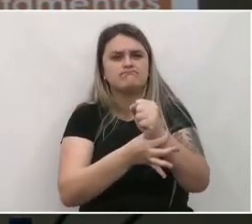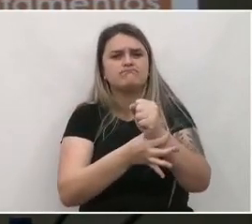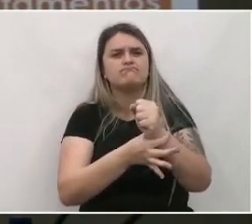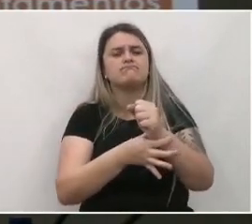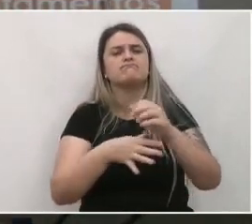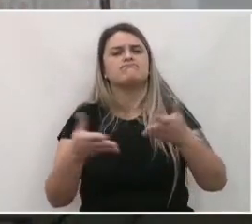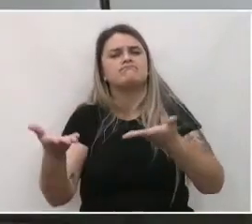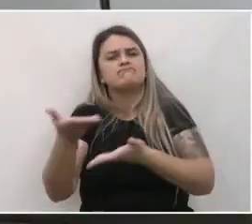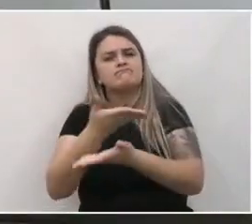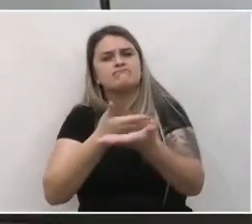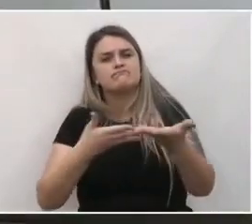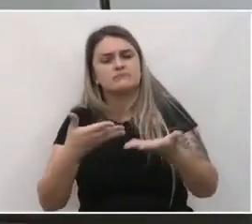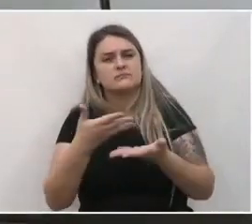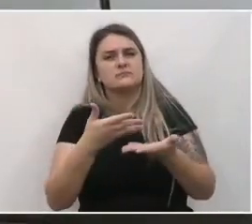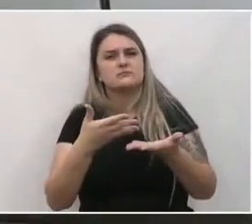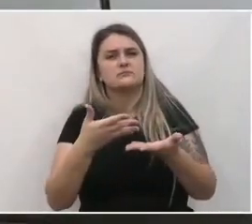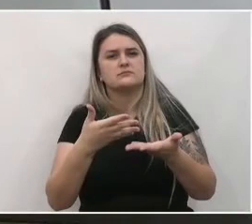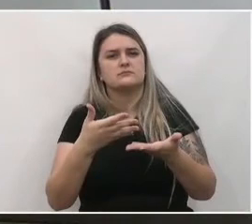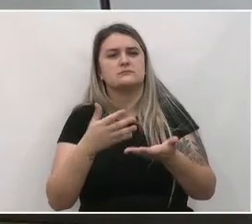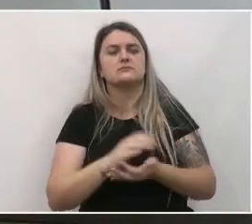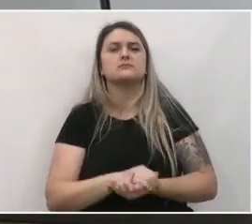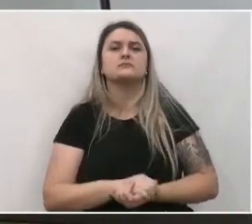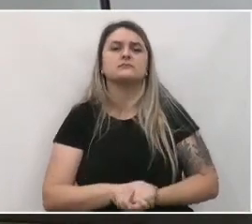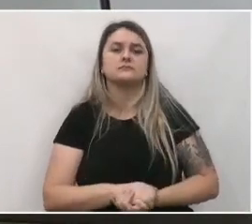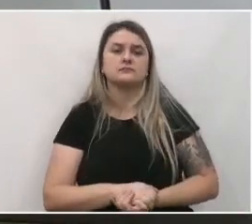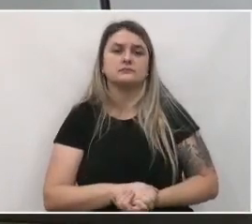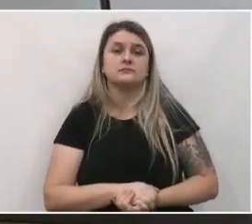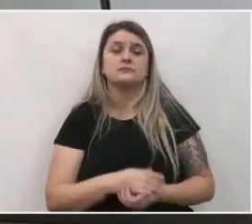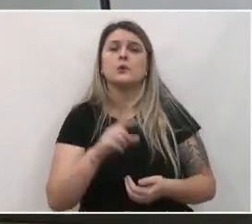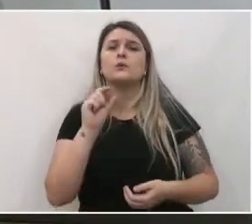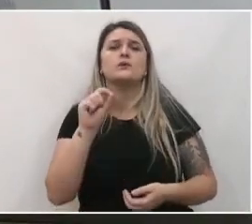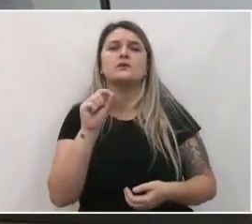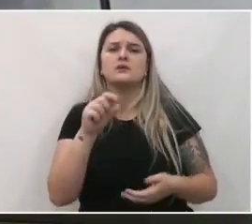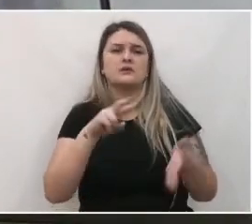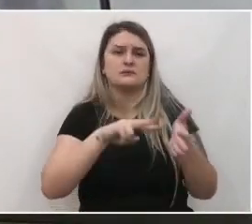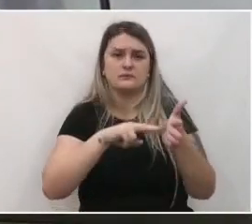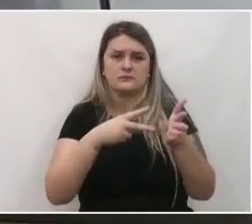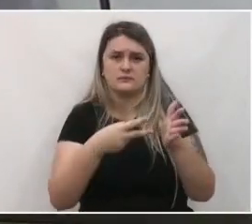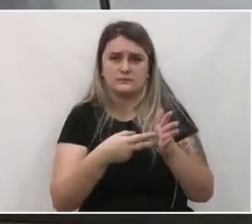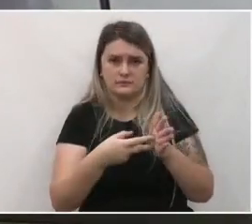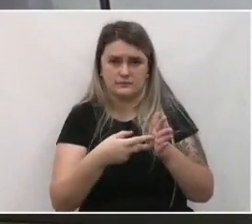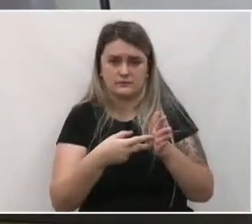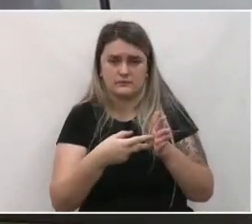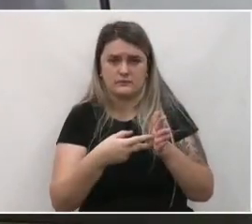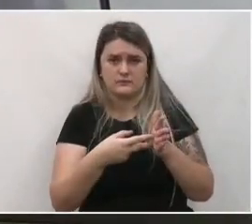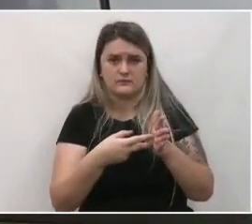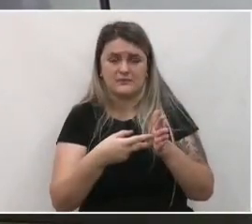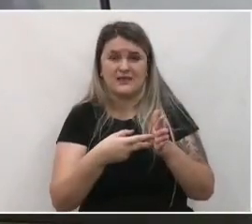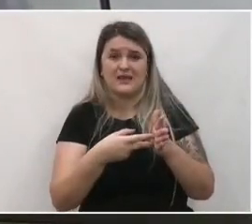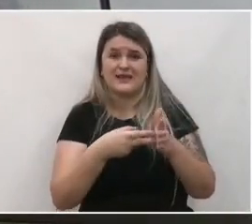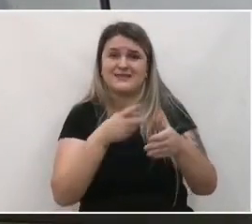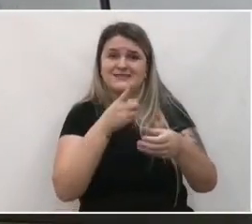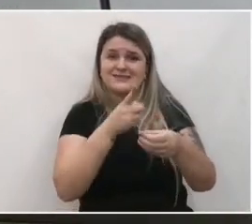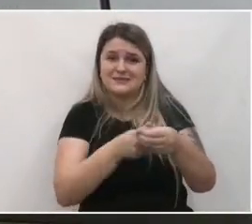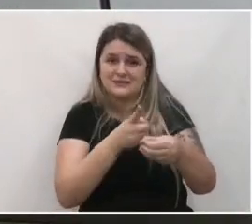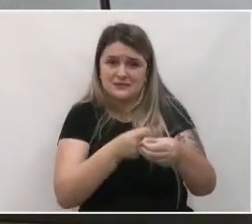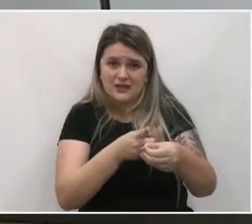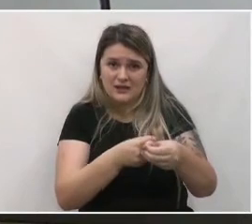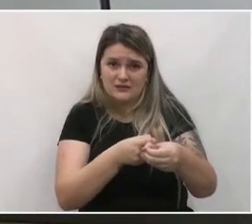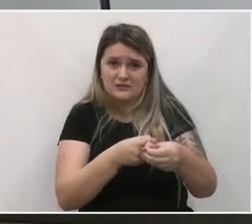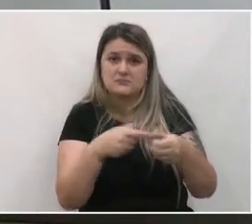e sustentáveis. Isso quer dizer que a cidade deve